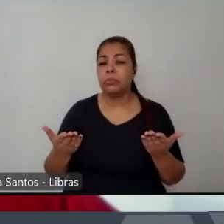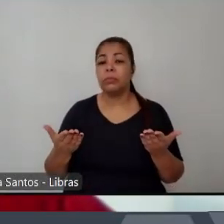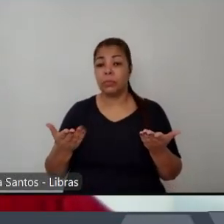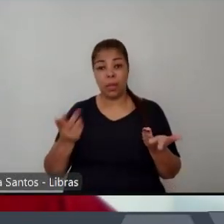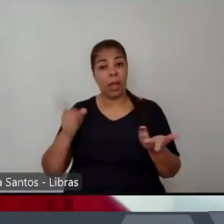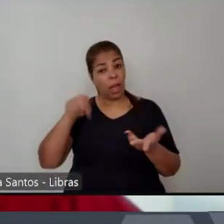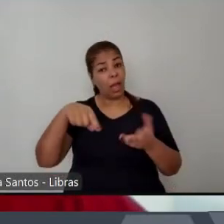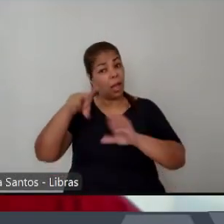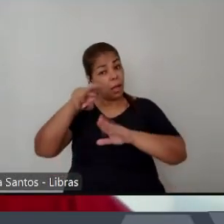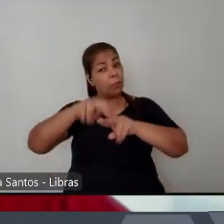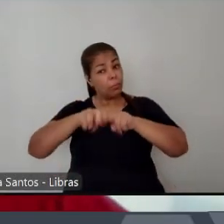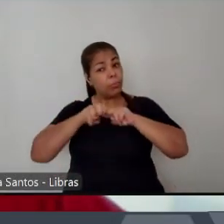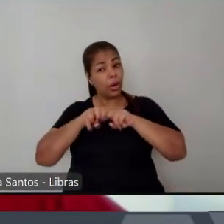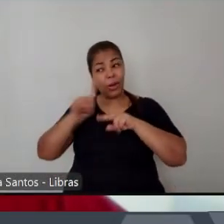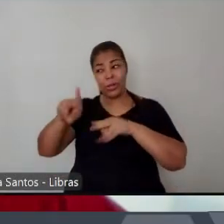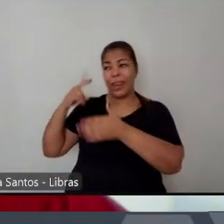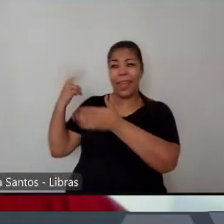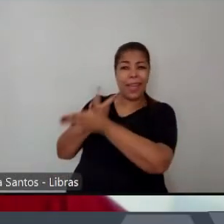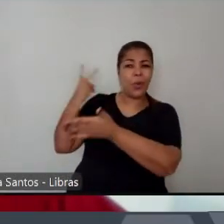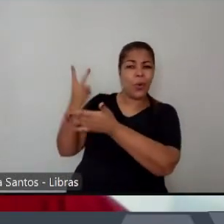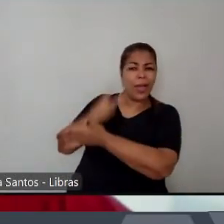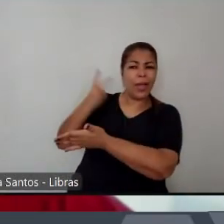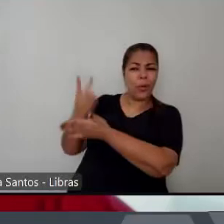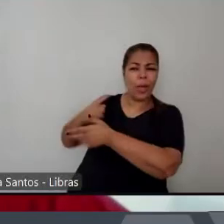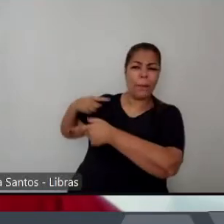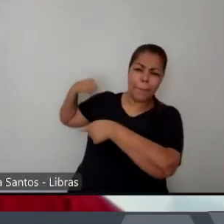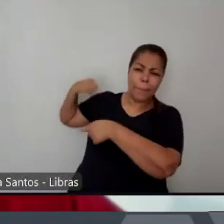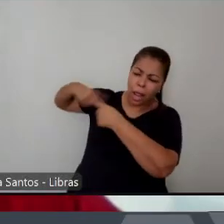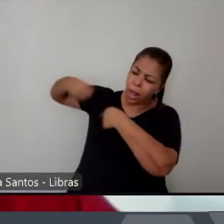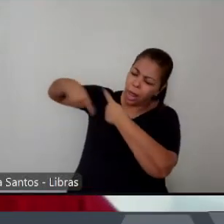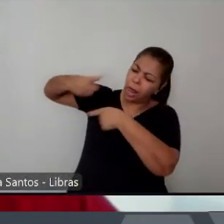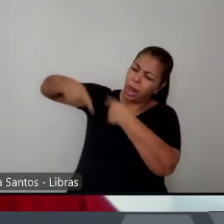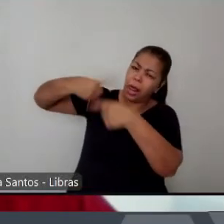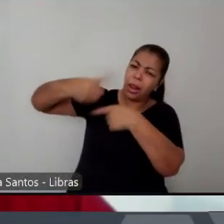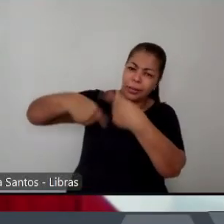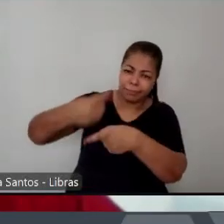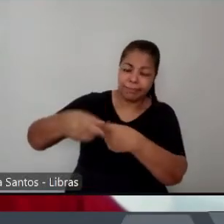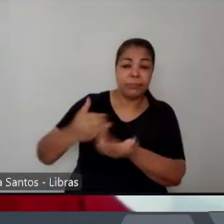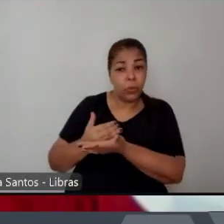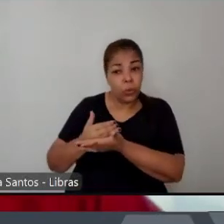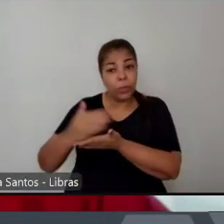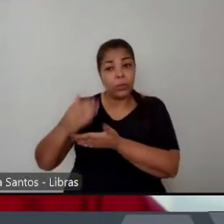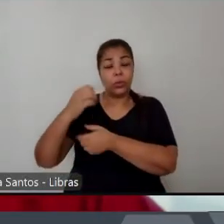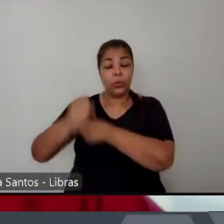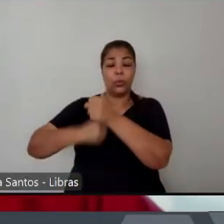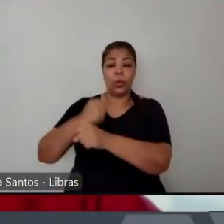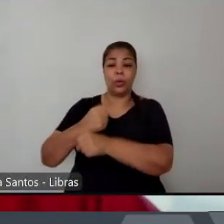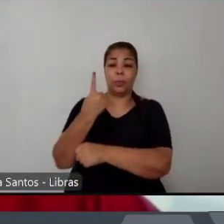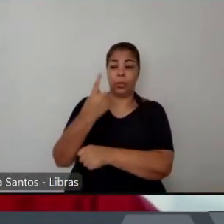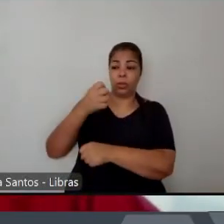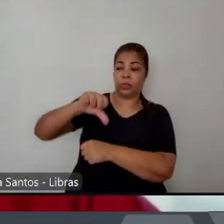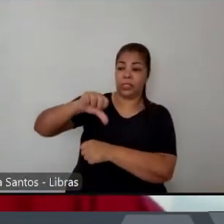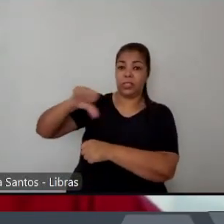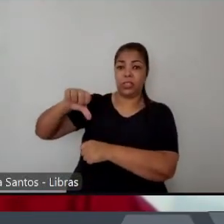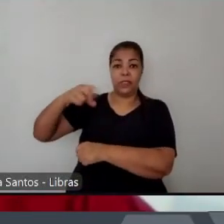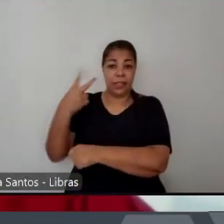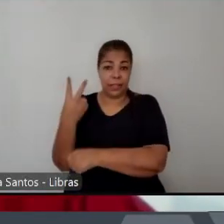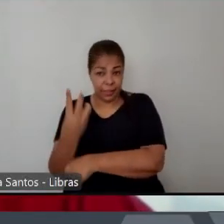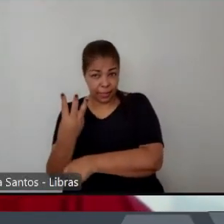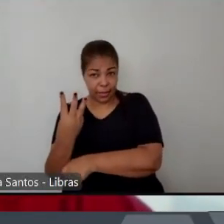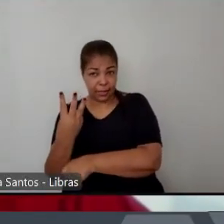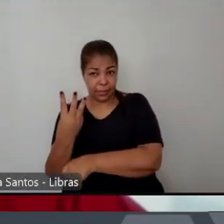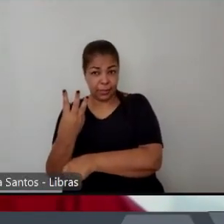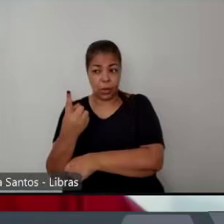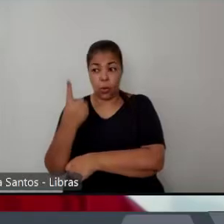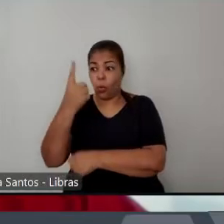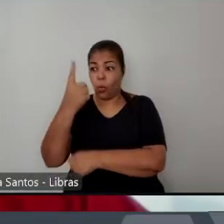equívocos como eu vinha falando ele surge em 1993 um ano depois do massacre